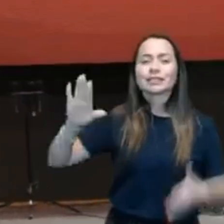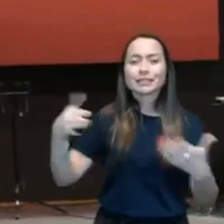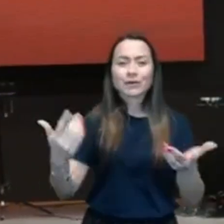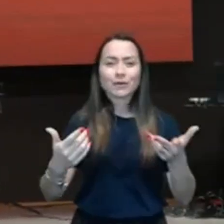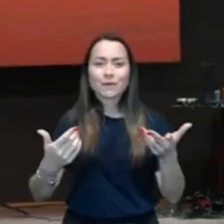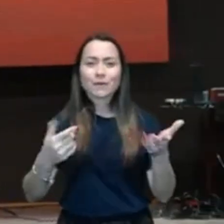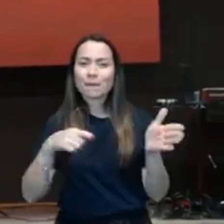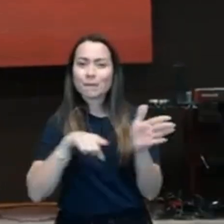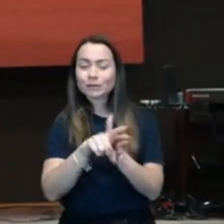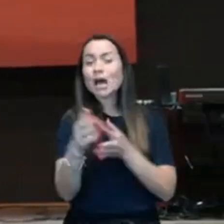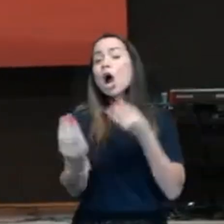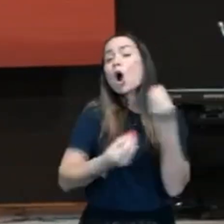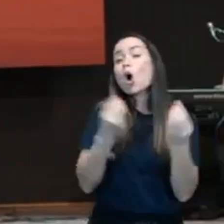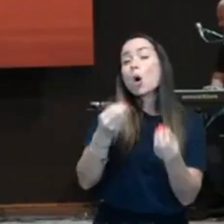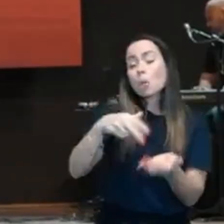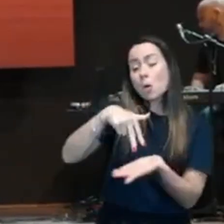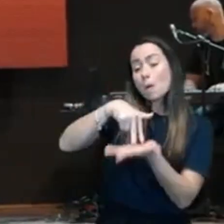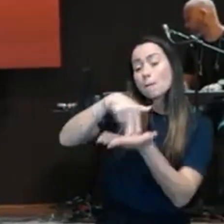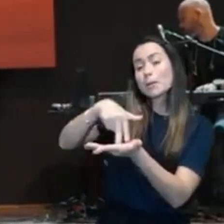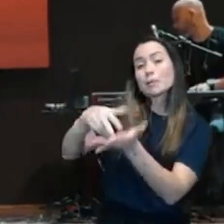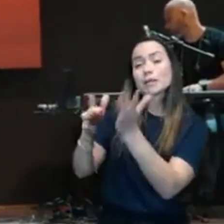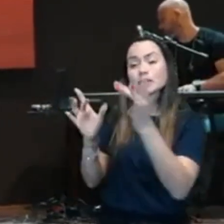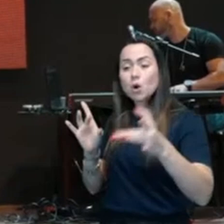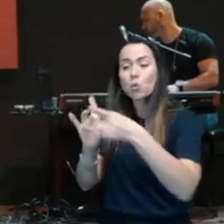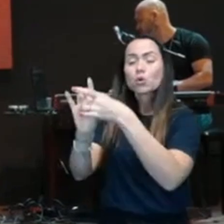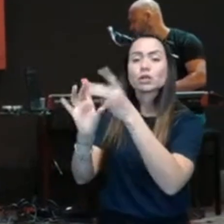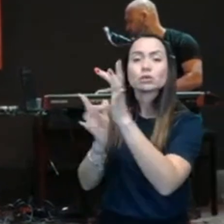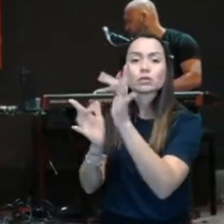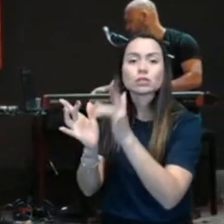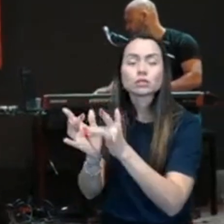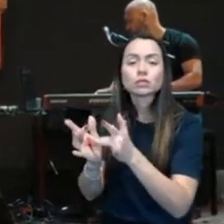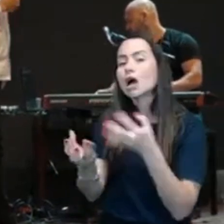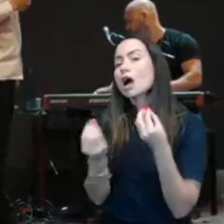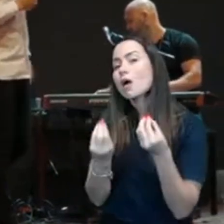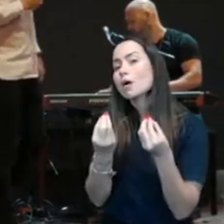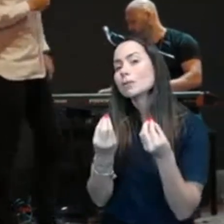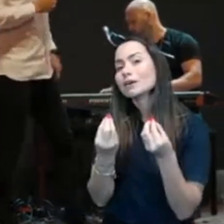Jesus, é, obedecendo o que Ele pede.